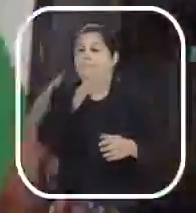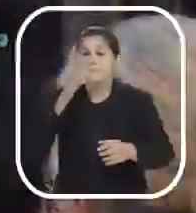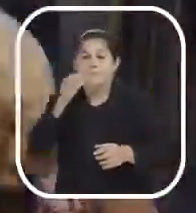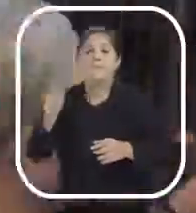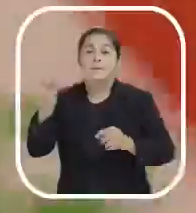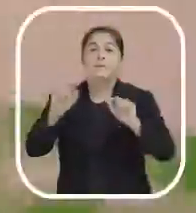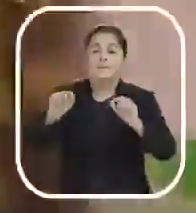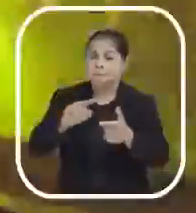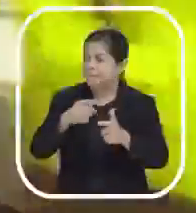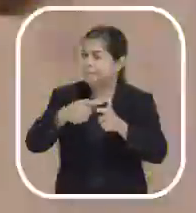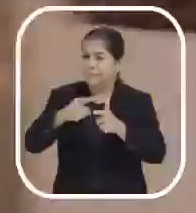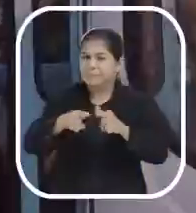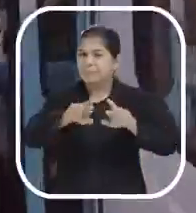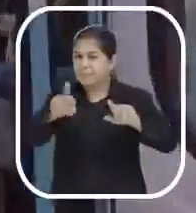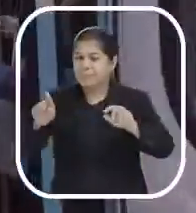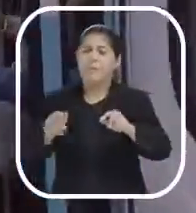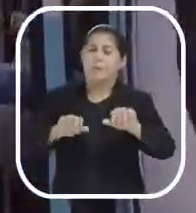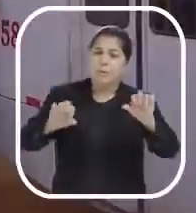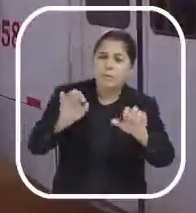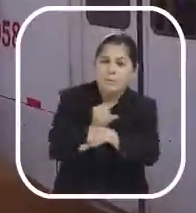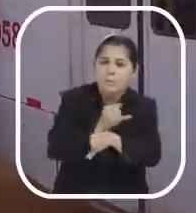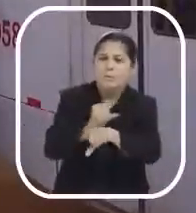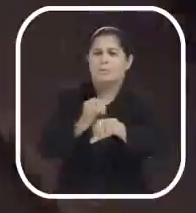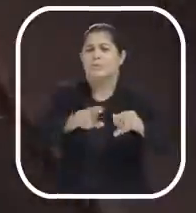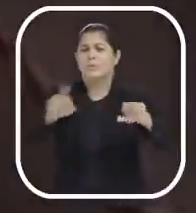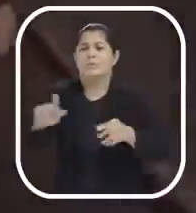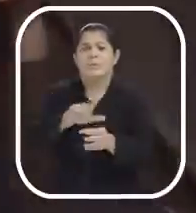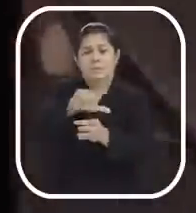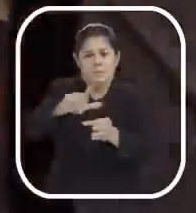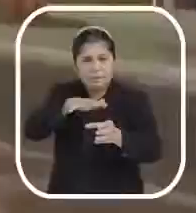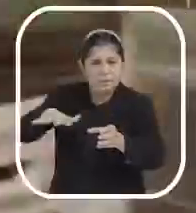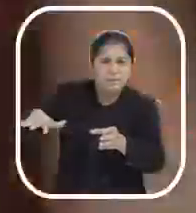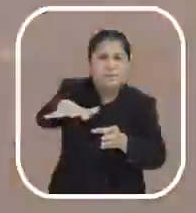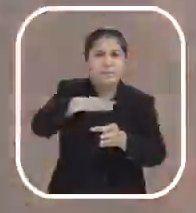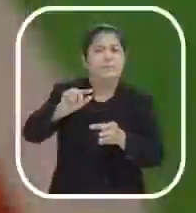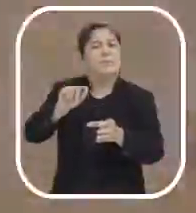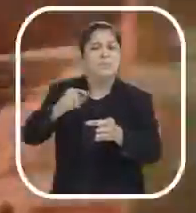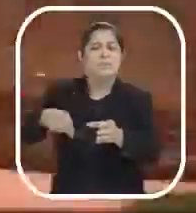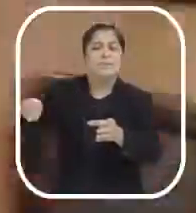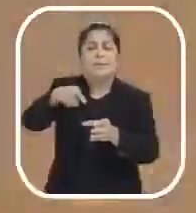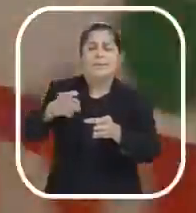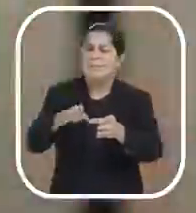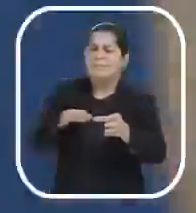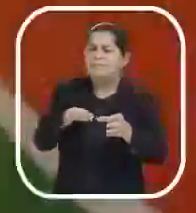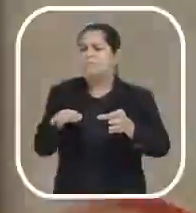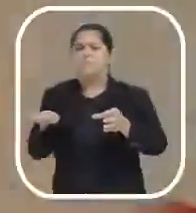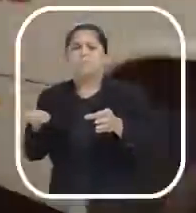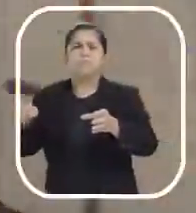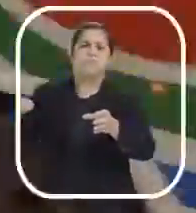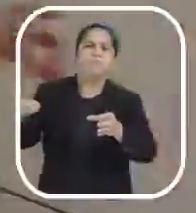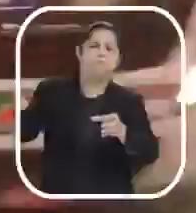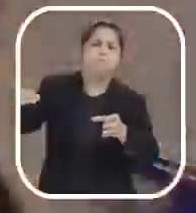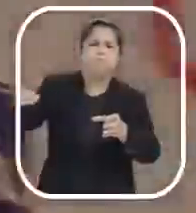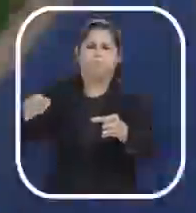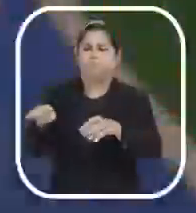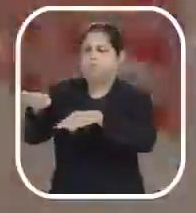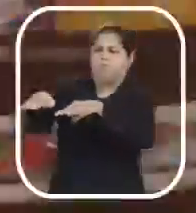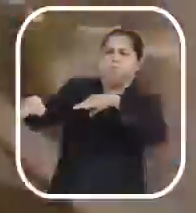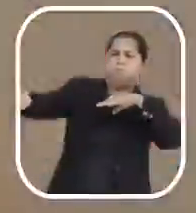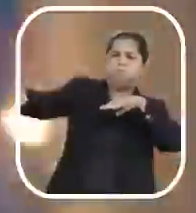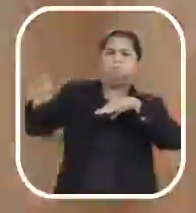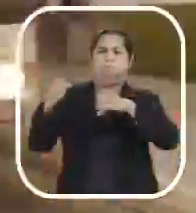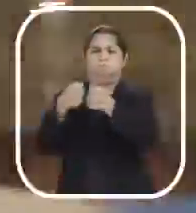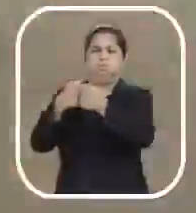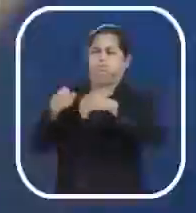da falta de planejamento. Com a obra da Lagoa, uma das faixas da via desapareceu. A saída de veículos afunilou. Carros e ônibus